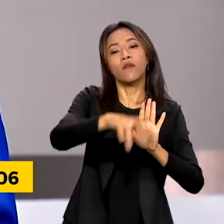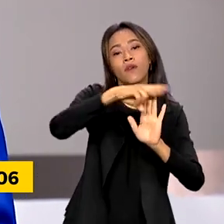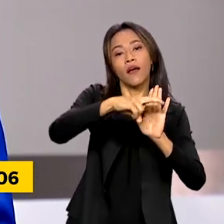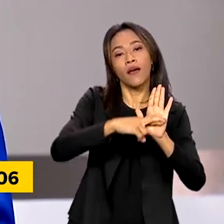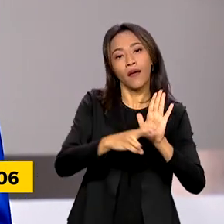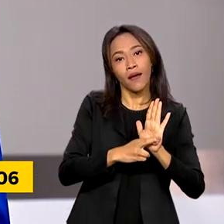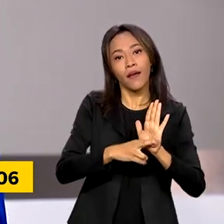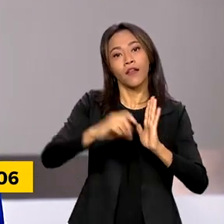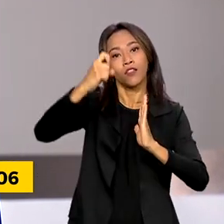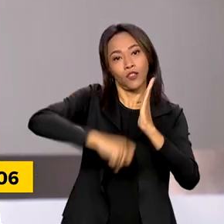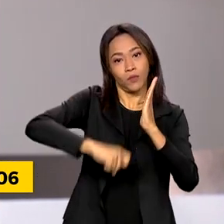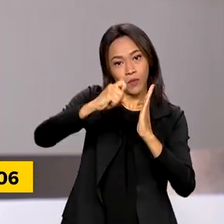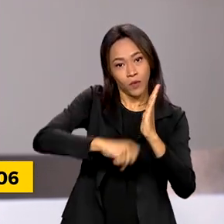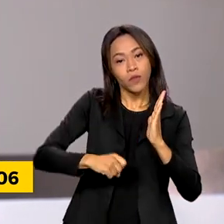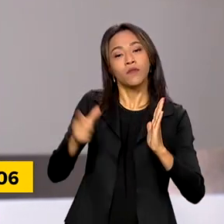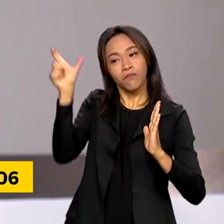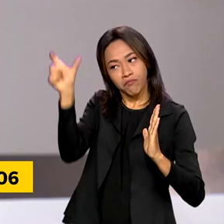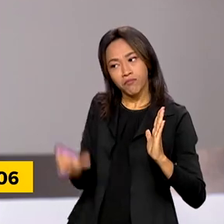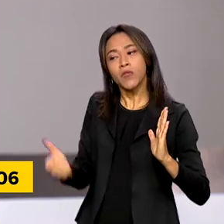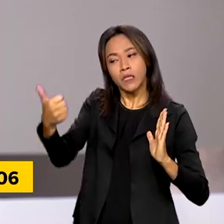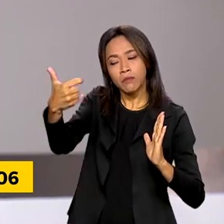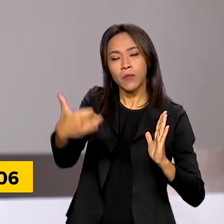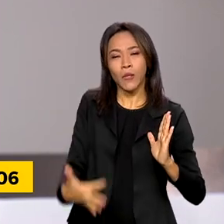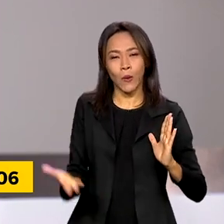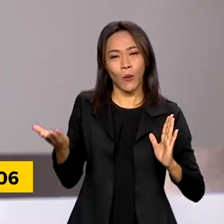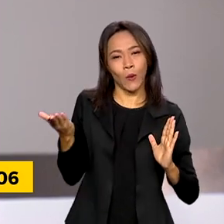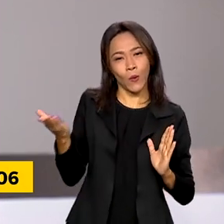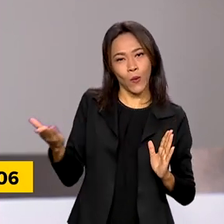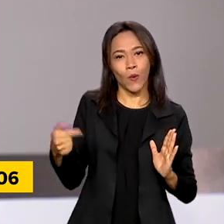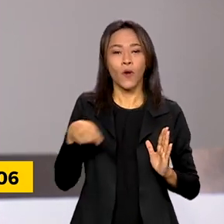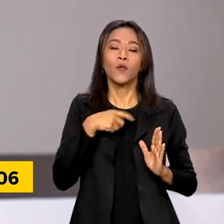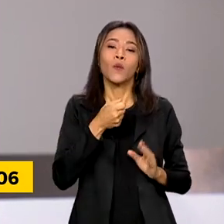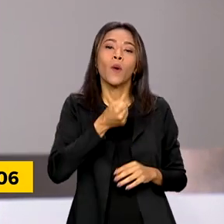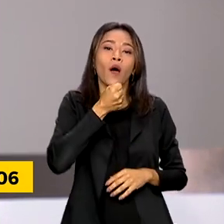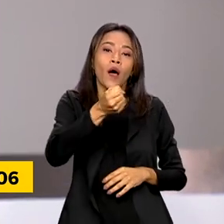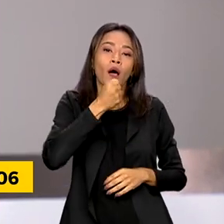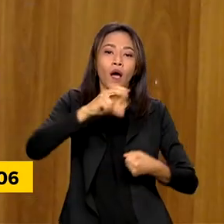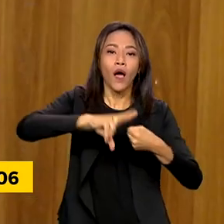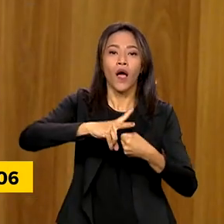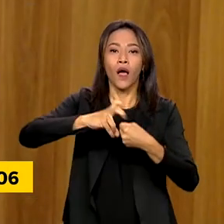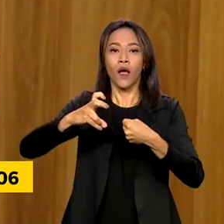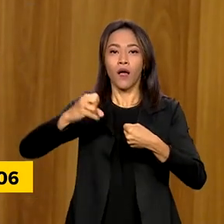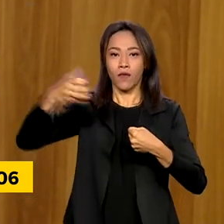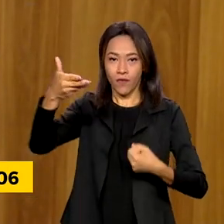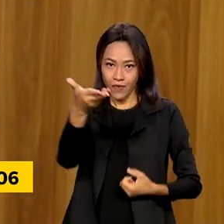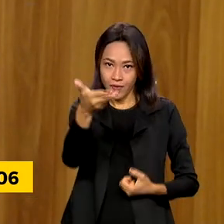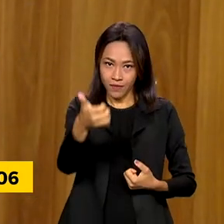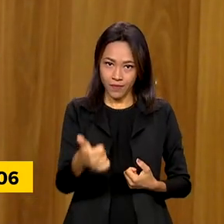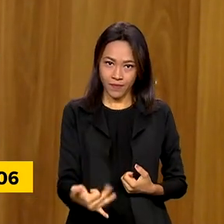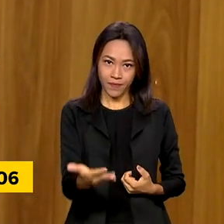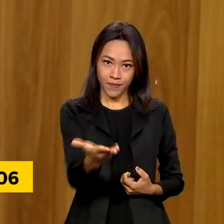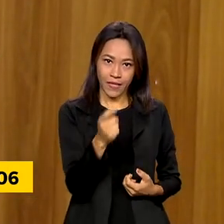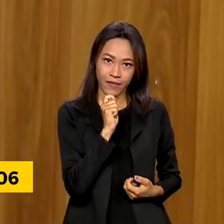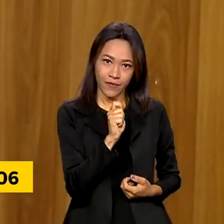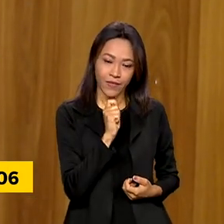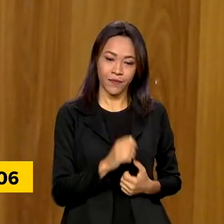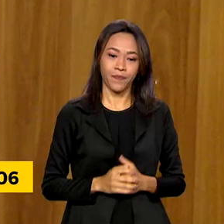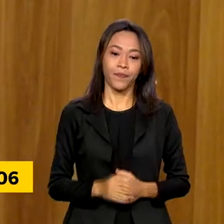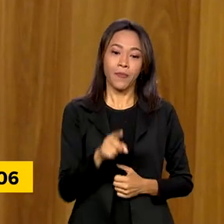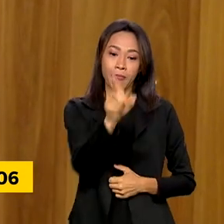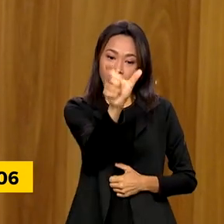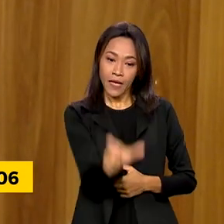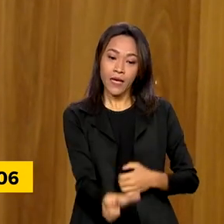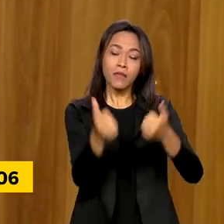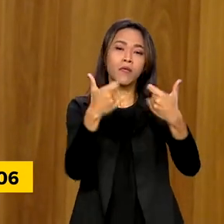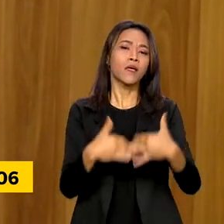Foi o que disse o ministro Alexandre Padilha ao programa A Voz do Brasil. Qual que é a ideia e a importância da